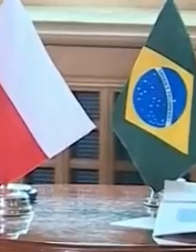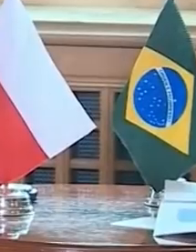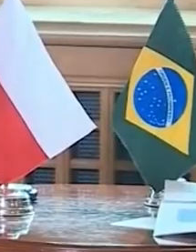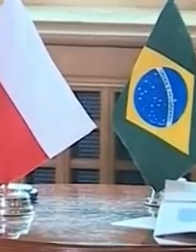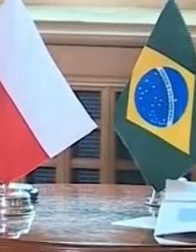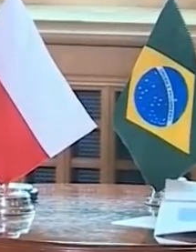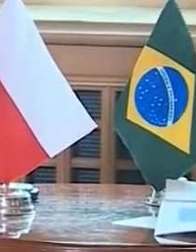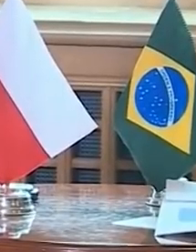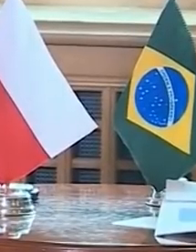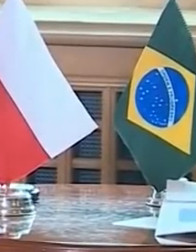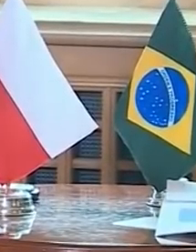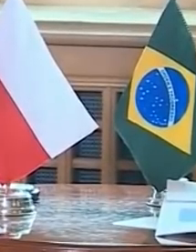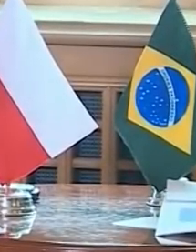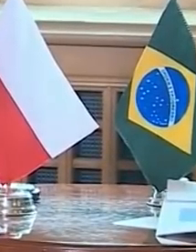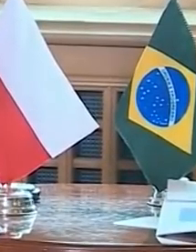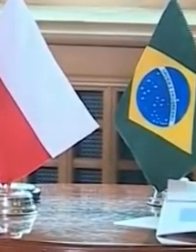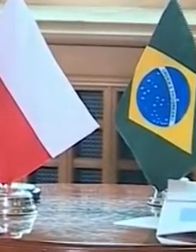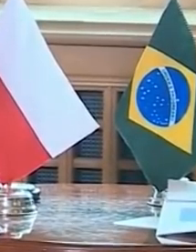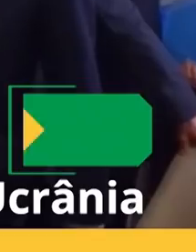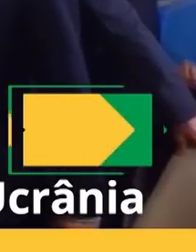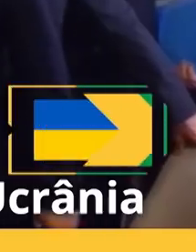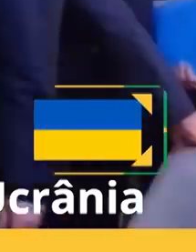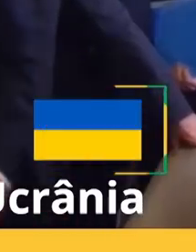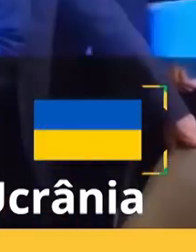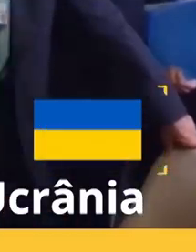ter uma boa cooperação, eu espero.